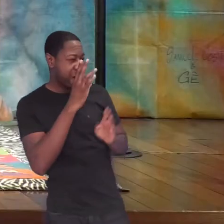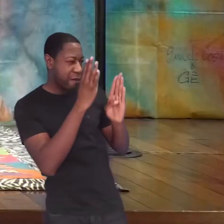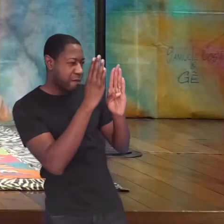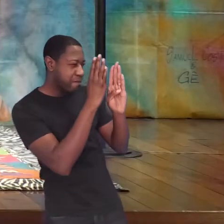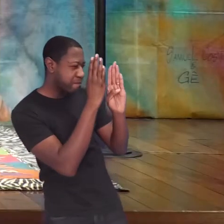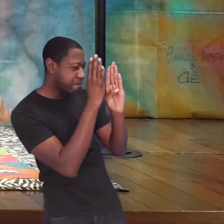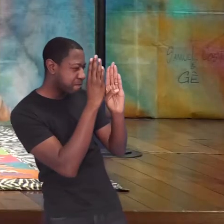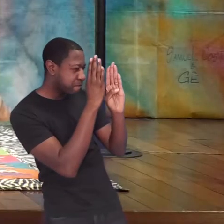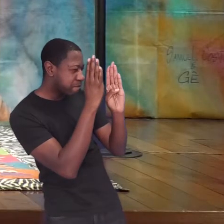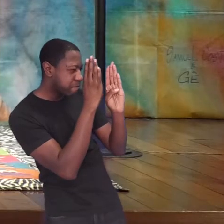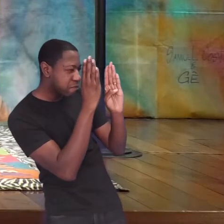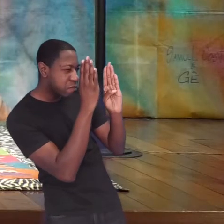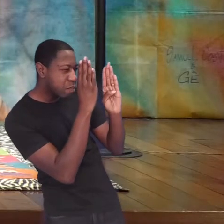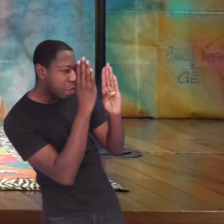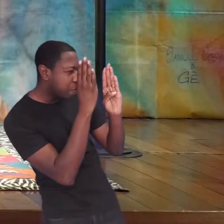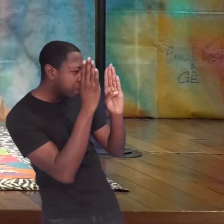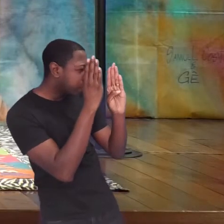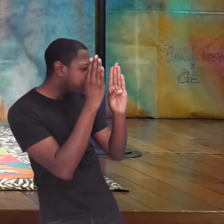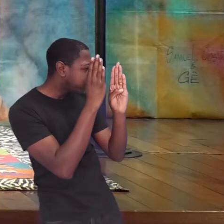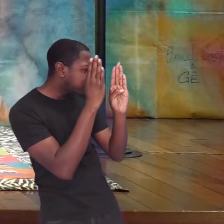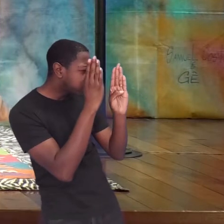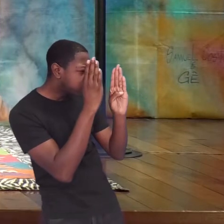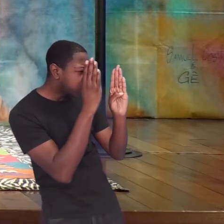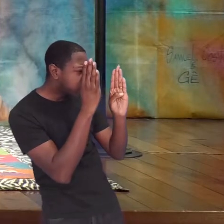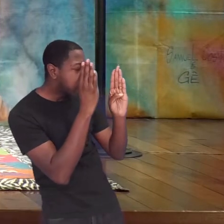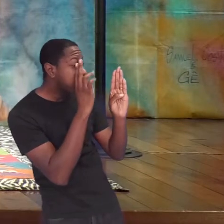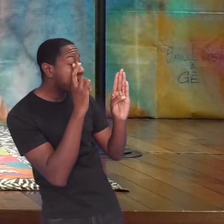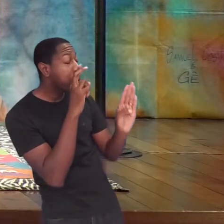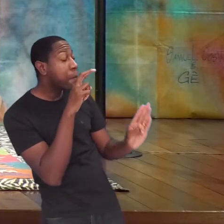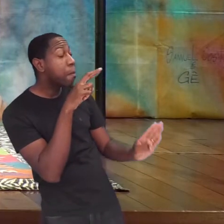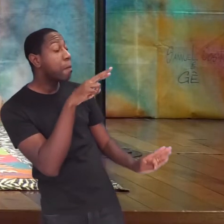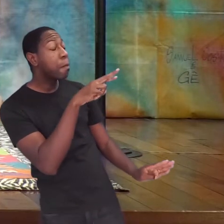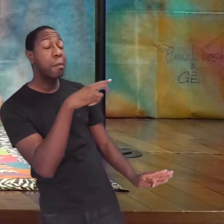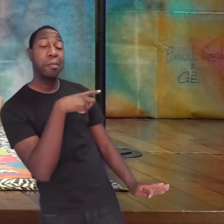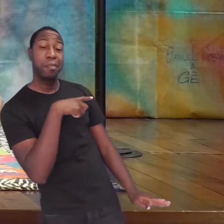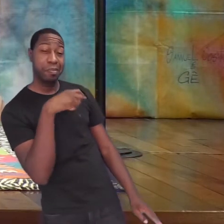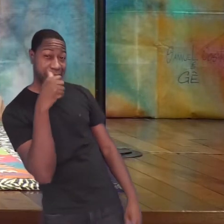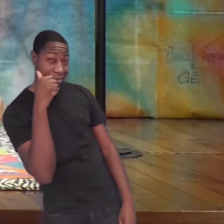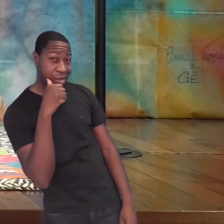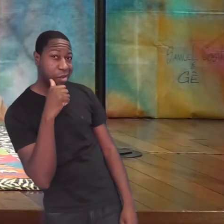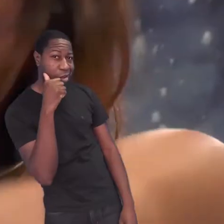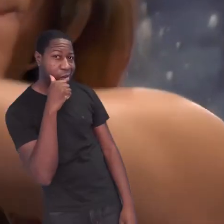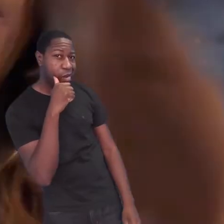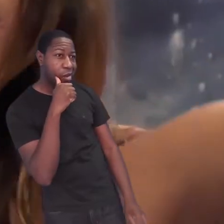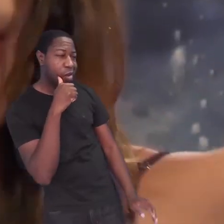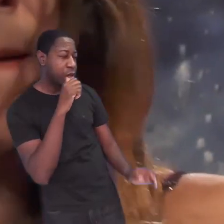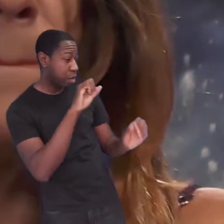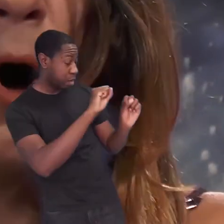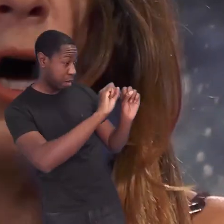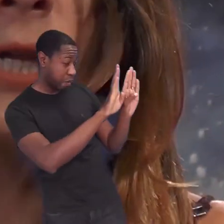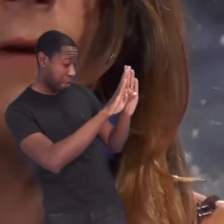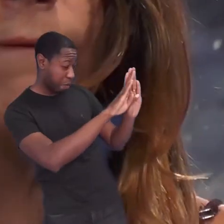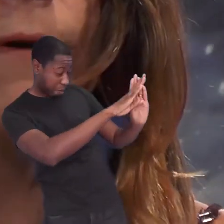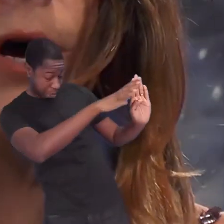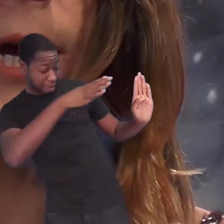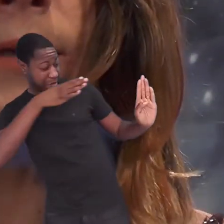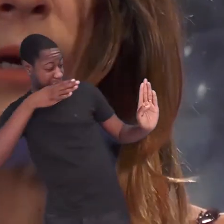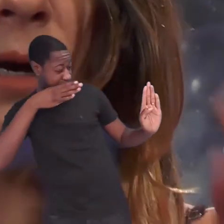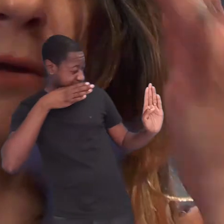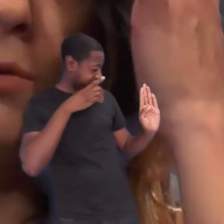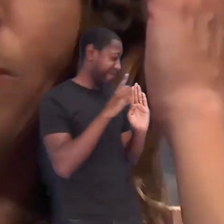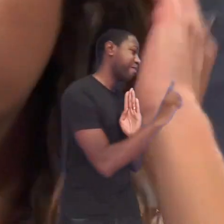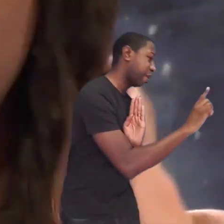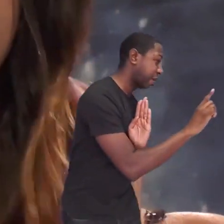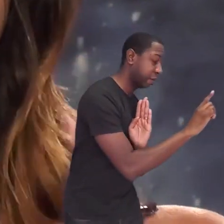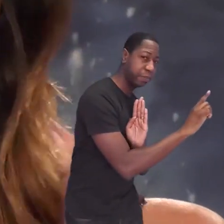que lá no fundo havia uma menininha. E então ele abriu a porta e foi